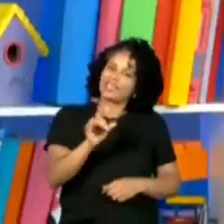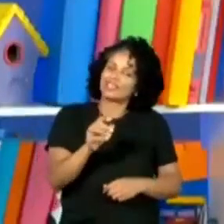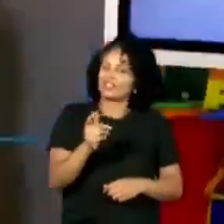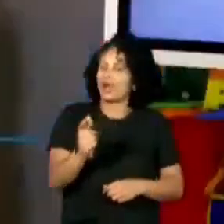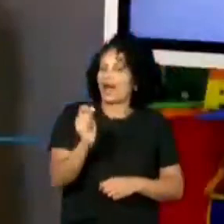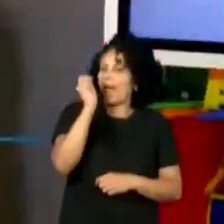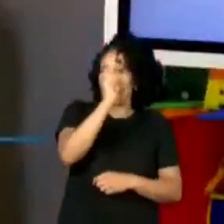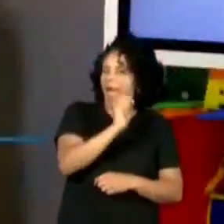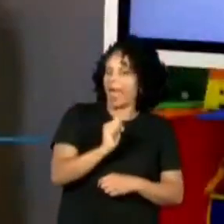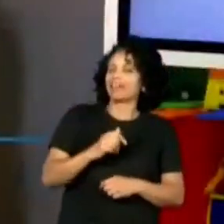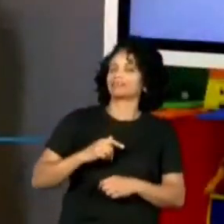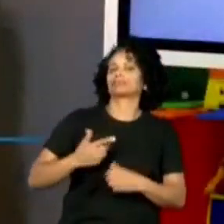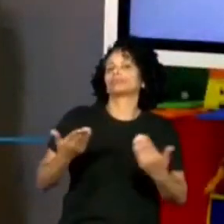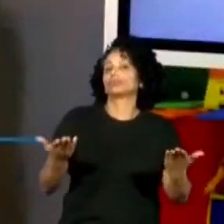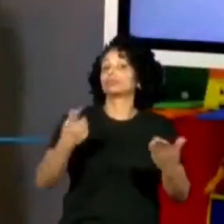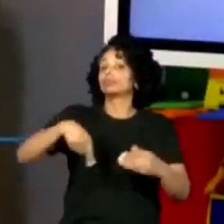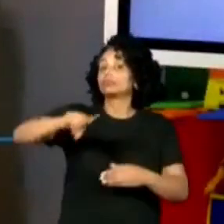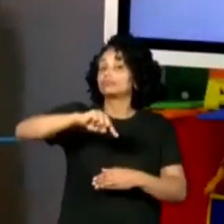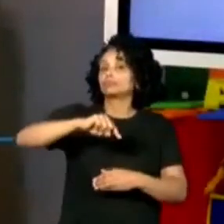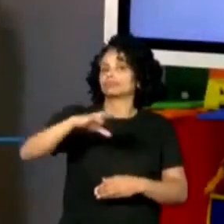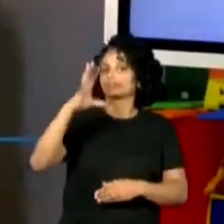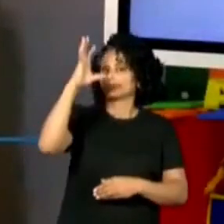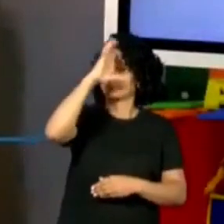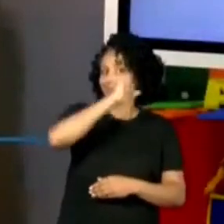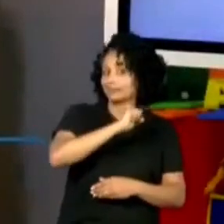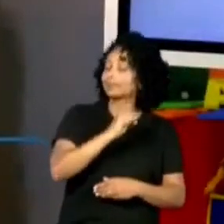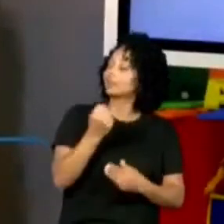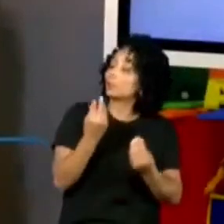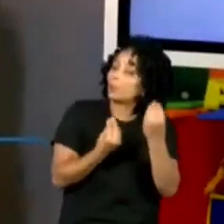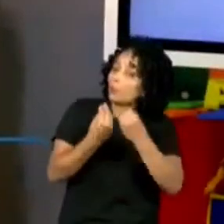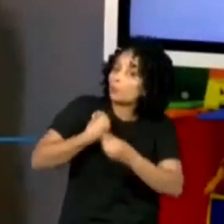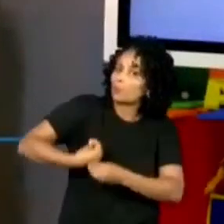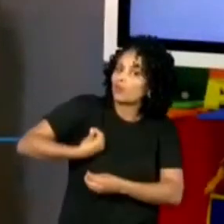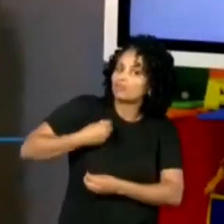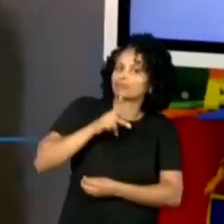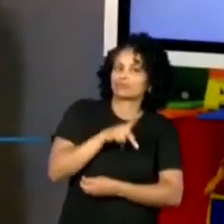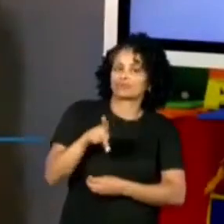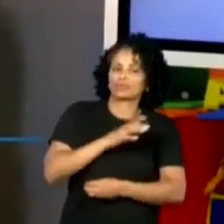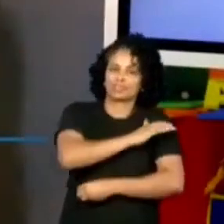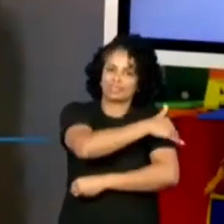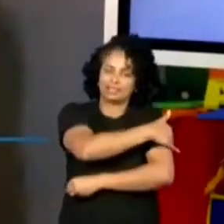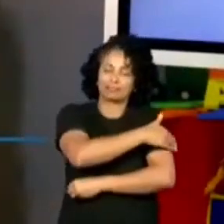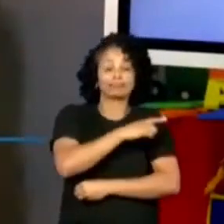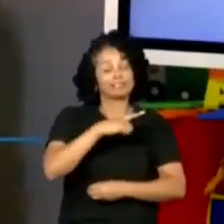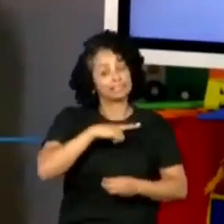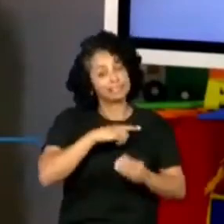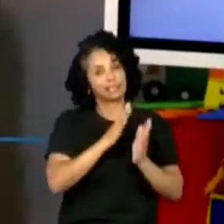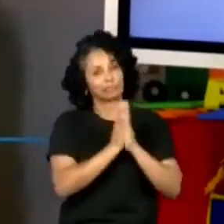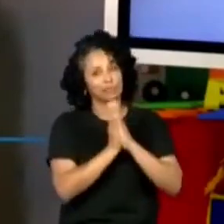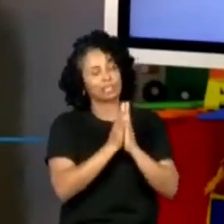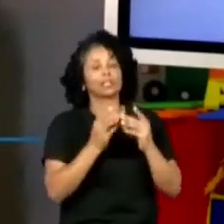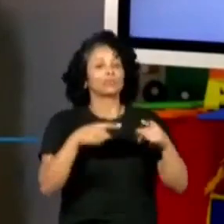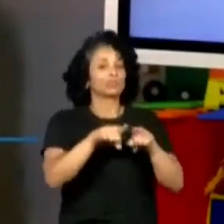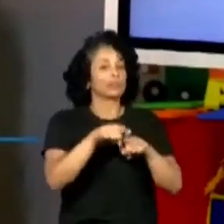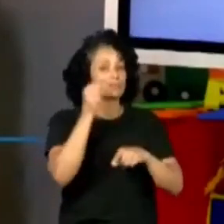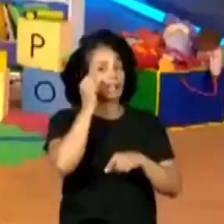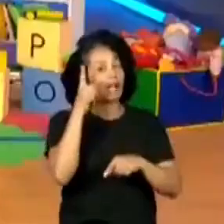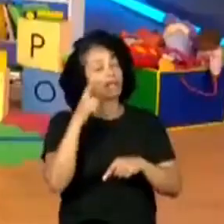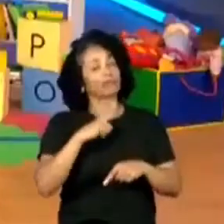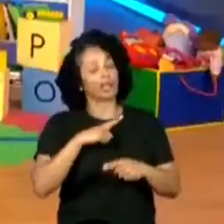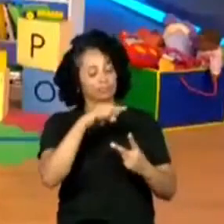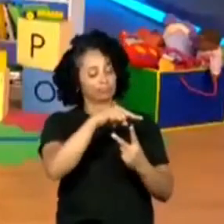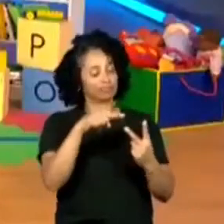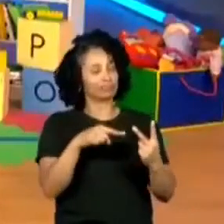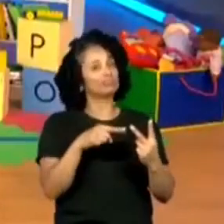e você conhecer. E aí, o a gente já fica sabendo agora? Que o professor Adriano tem bonequinhos e ele tem um gato. Exatamente. Então, a gente já conheceu duas